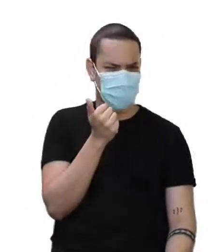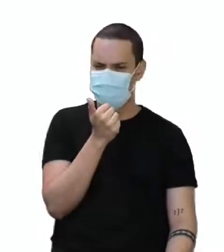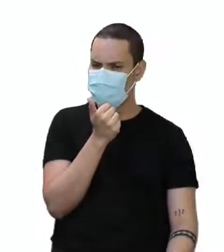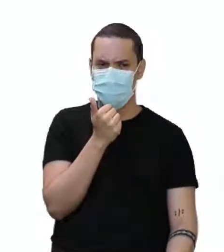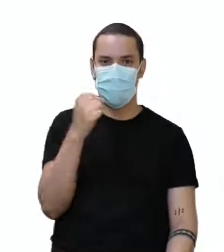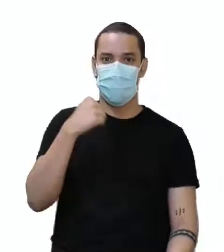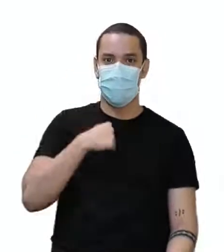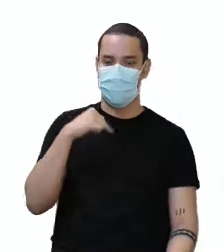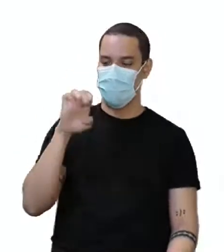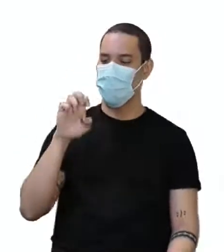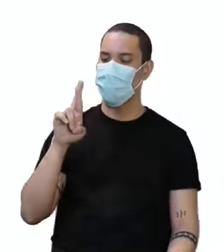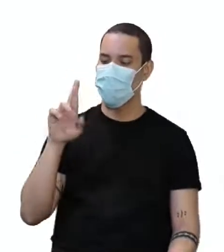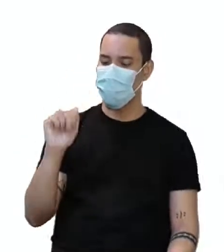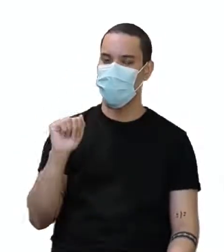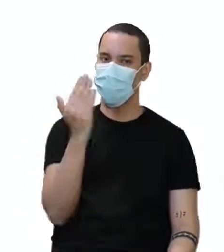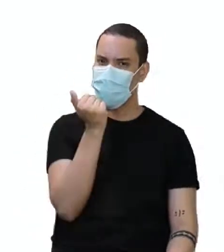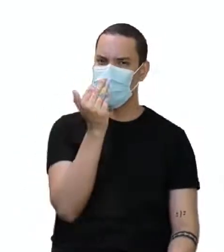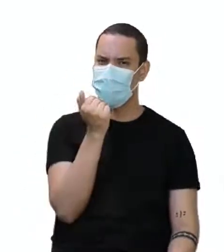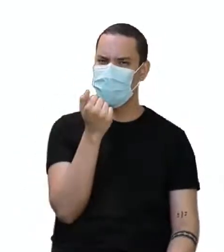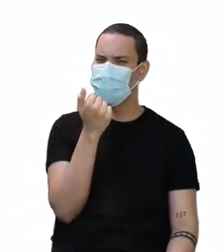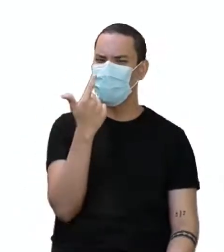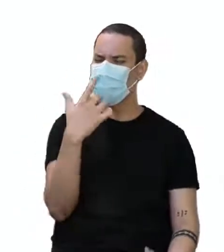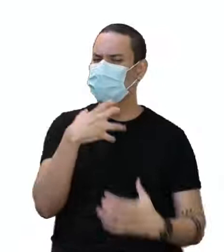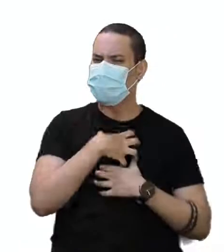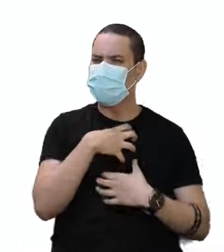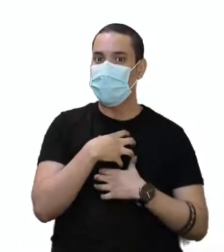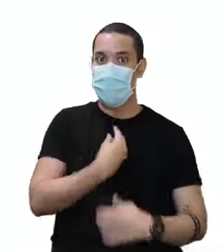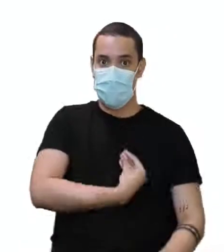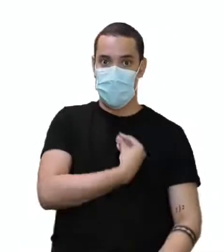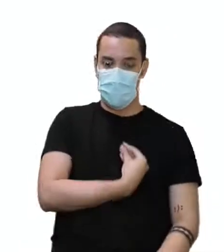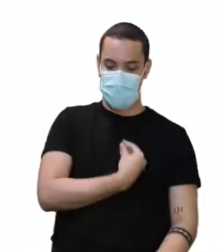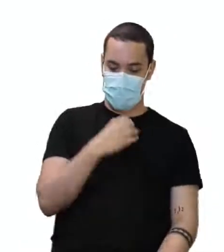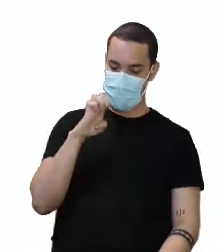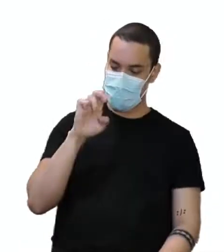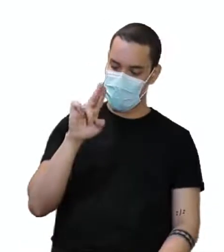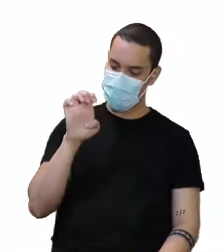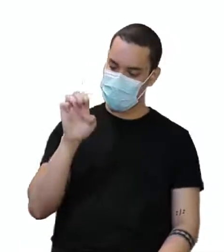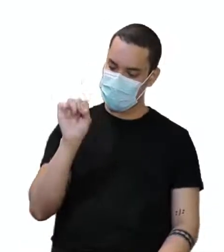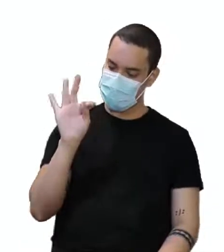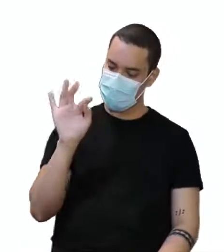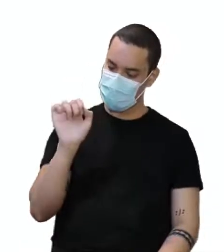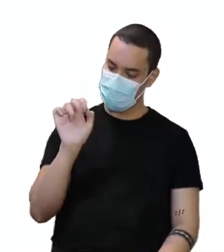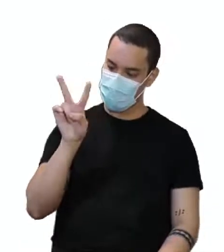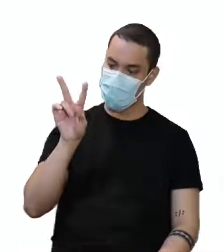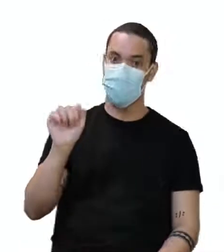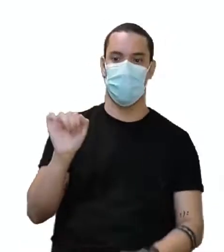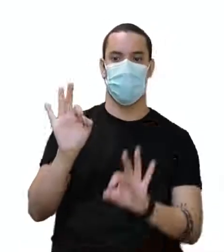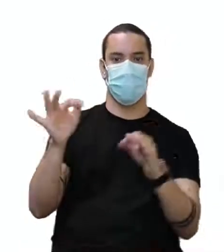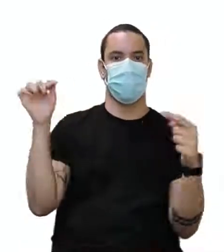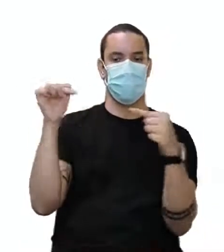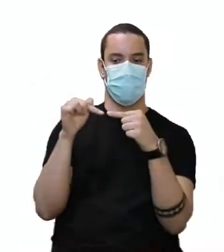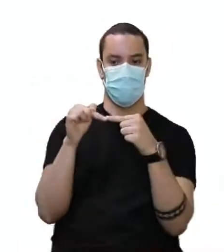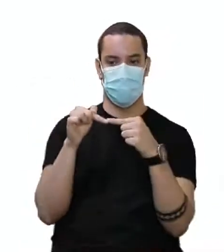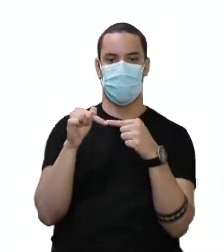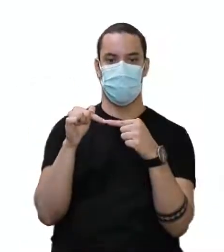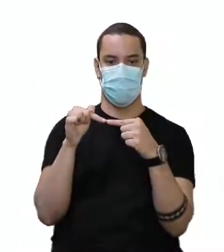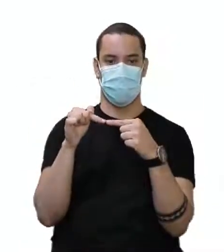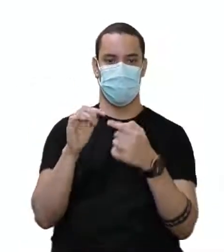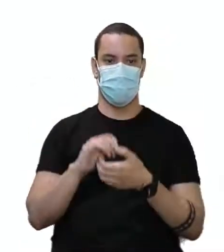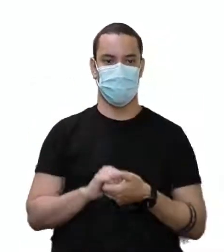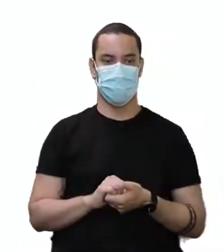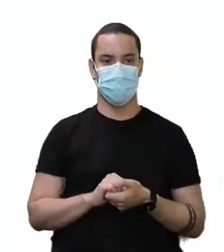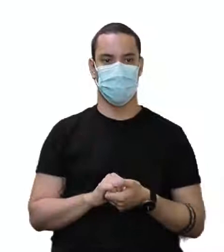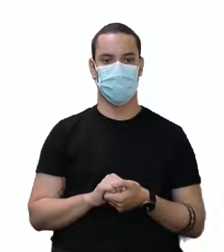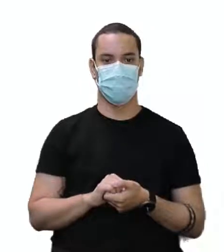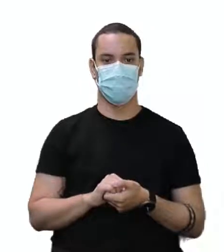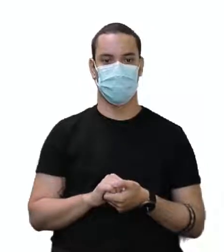passado. Então, eu era comendo em casa, não faz sentido. Então, eu estava, vai ser a tradução do verbo to be no passado contínuo.